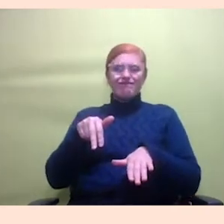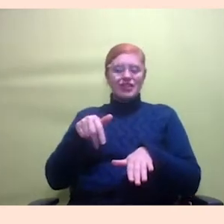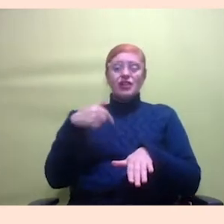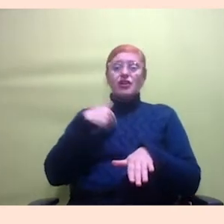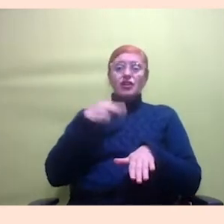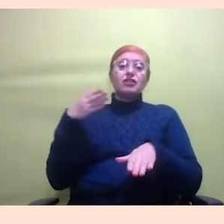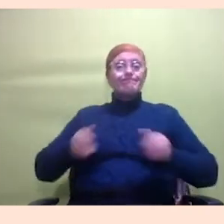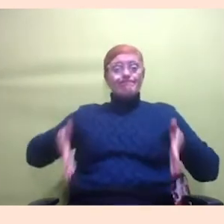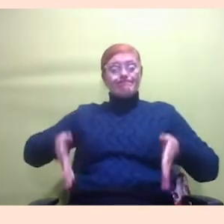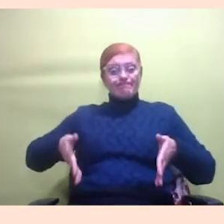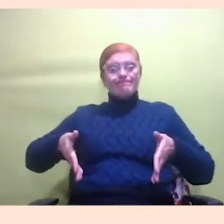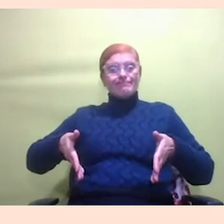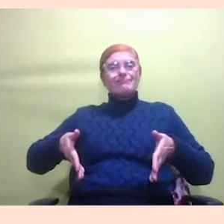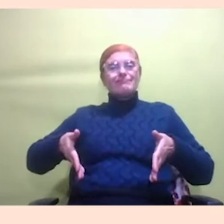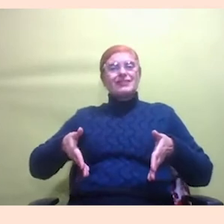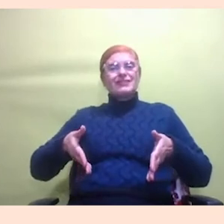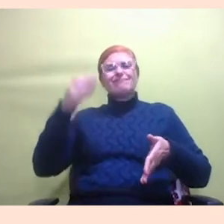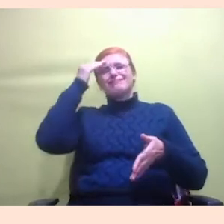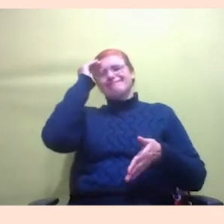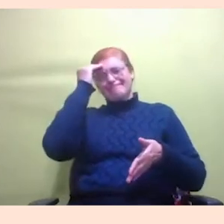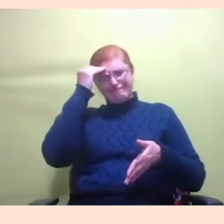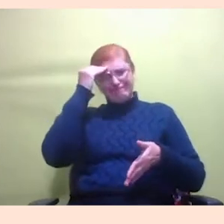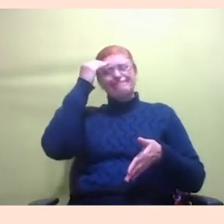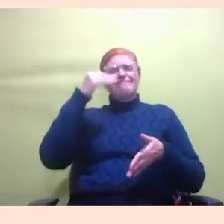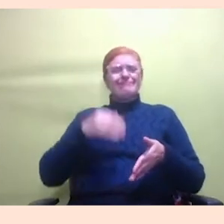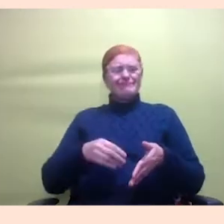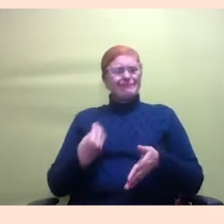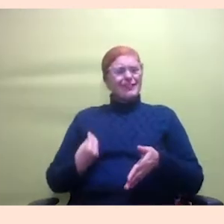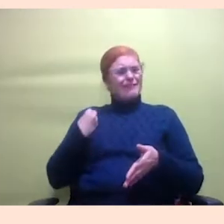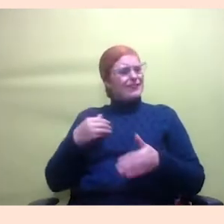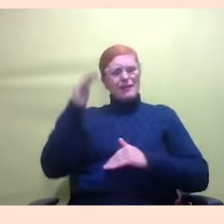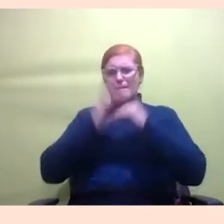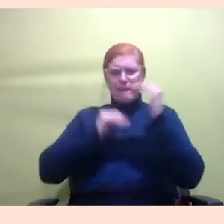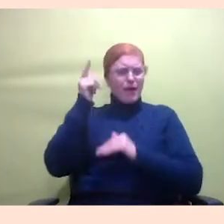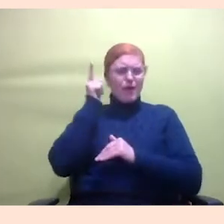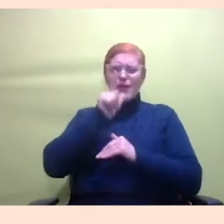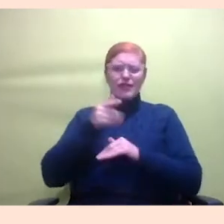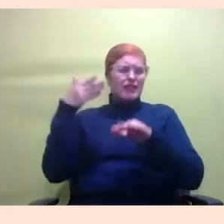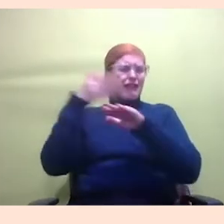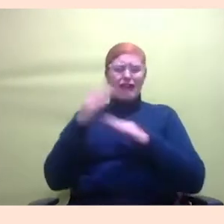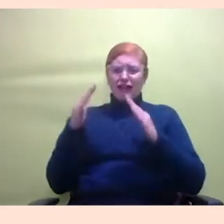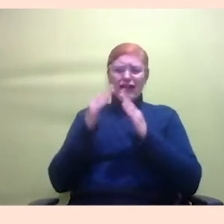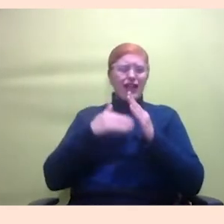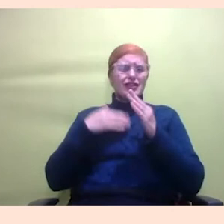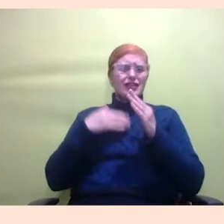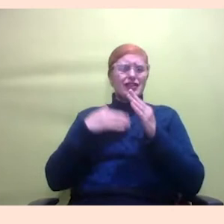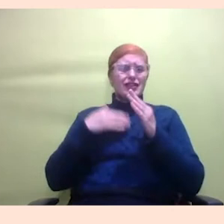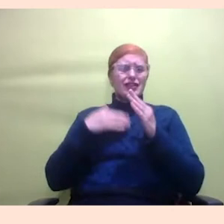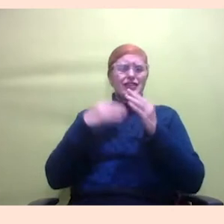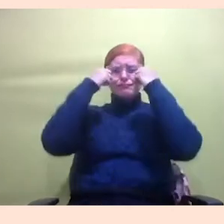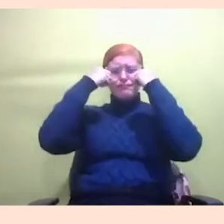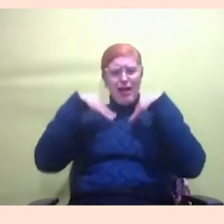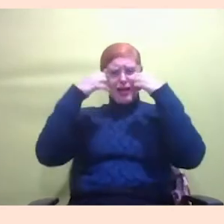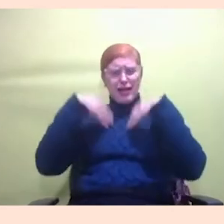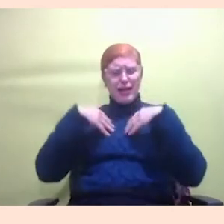não acessibilidade mesmo eu não conseguia sair de casa toda vez que eu saía eu chorava muito eu sofria muito porque a rua não está preparada para as pessoas que